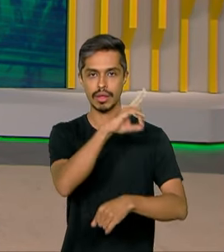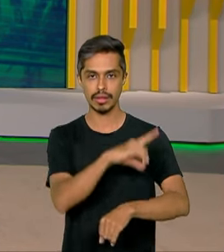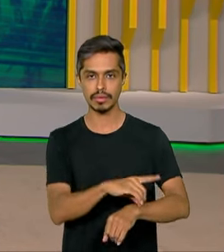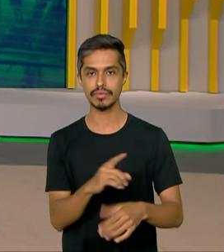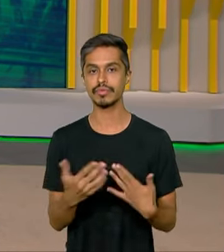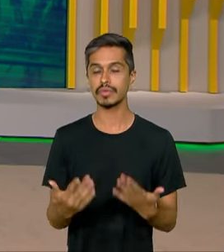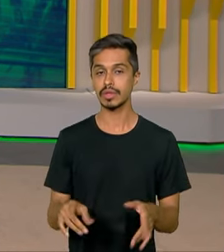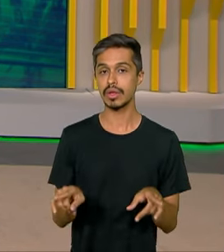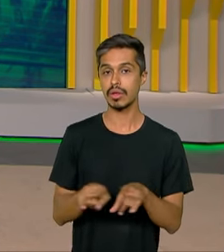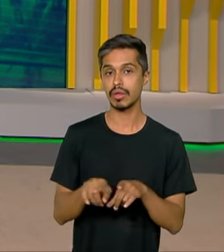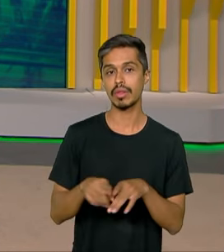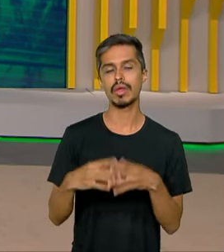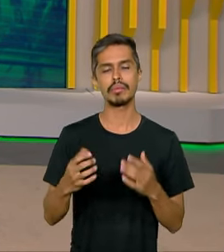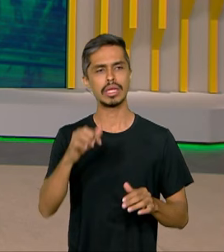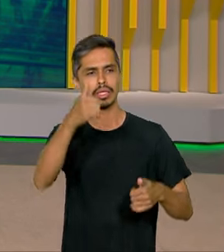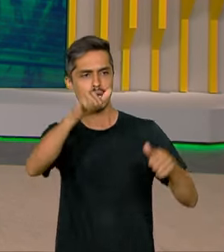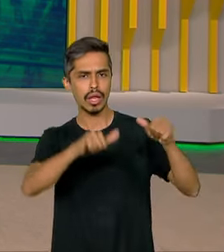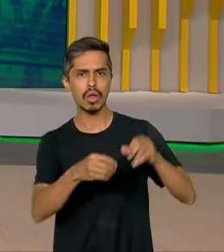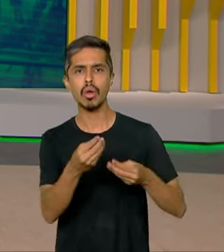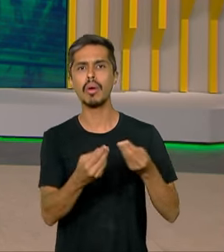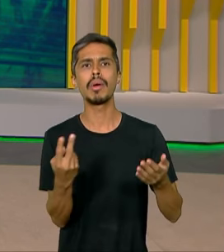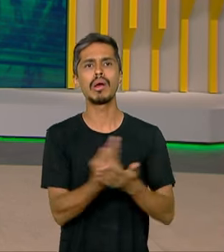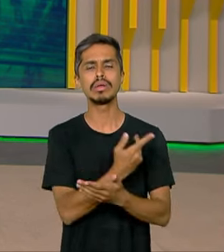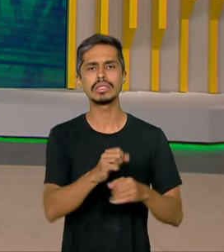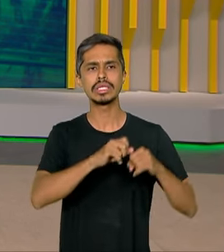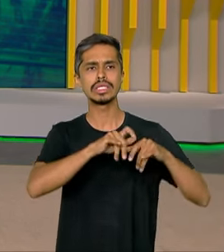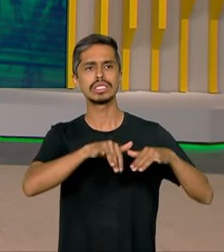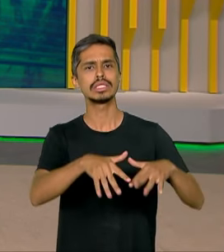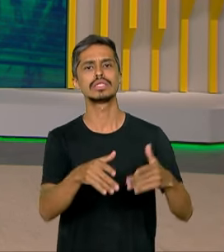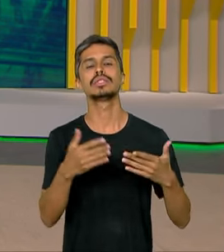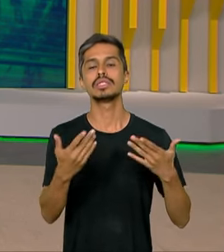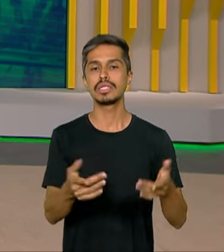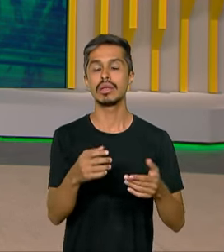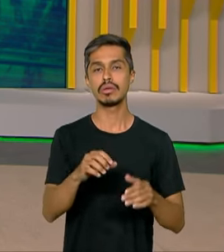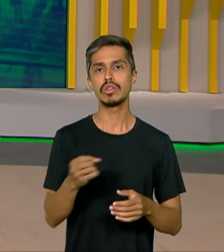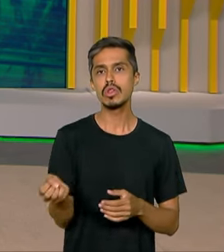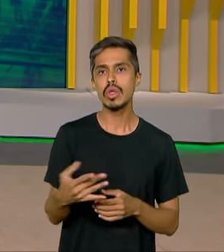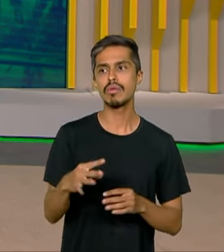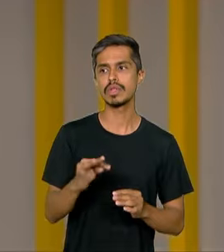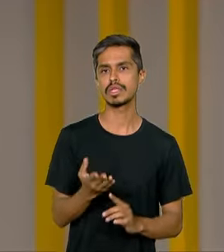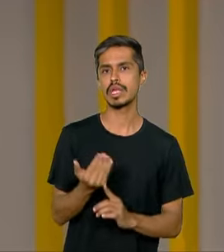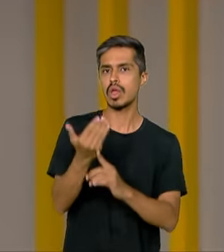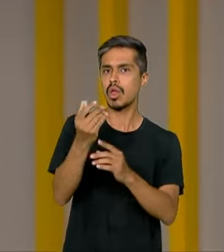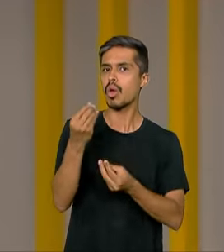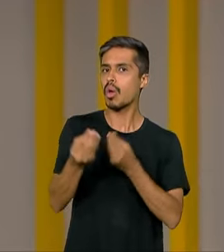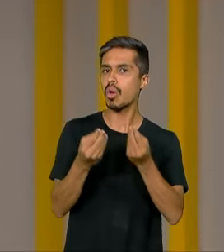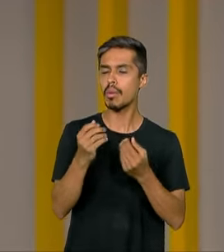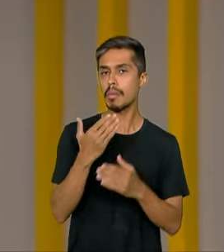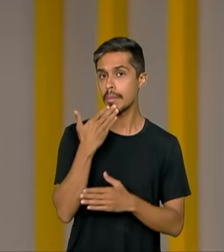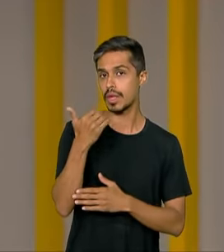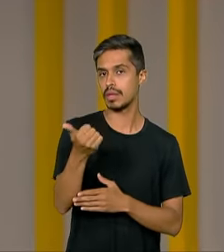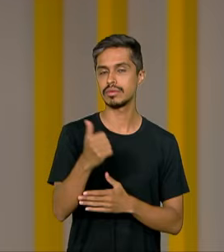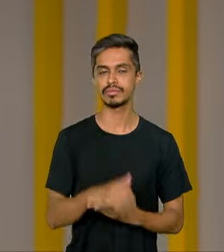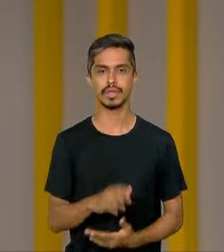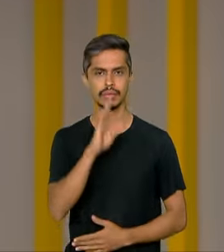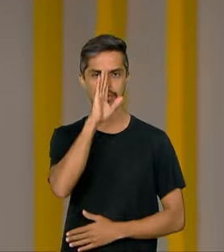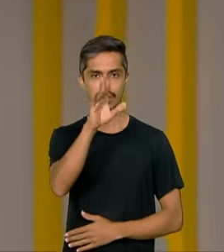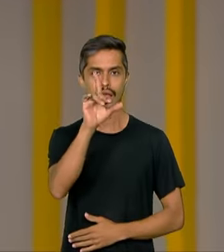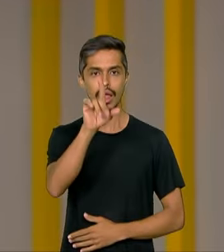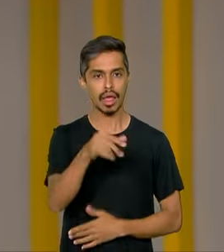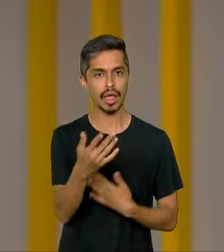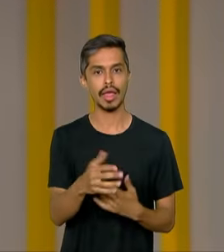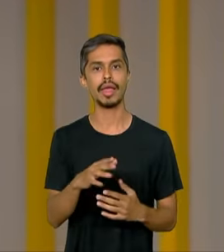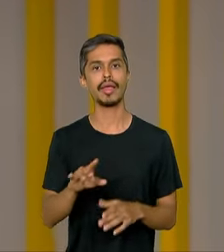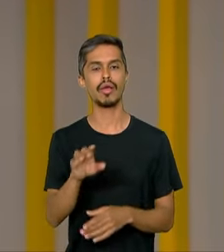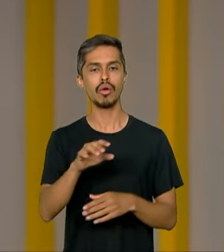monitora o cenário epidemiológico e atua na pesquisa de novas tecnologias. E a principal delas é o método